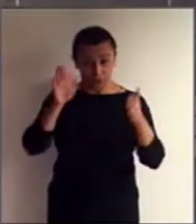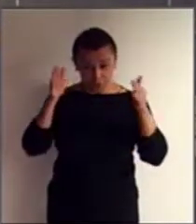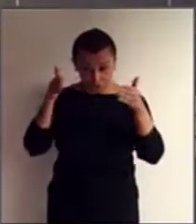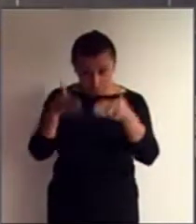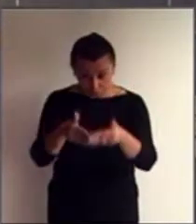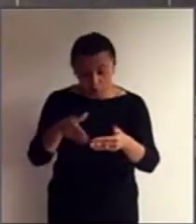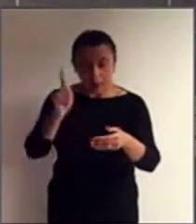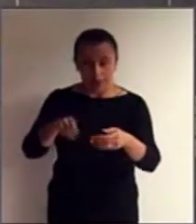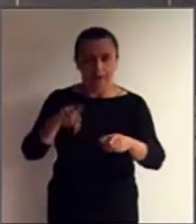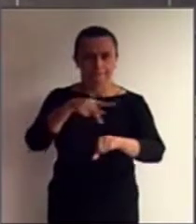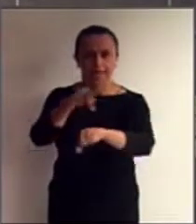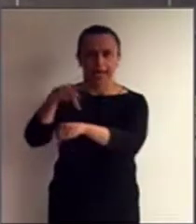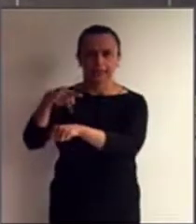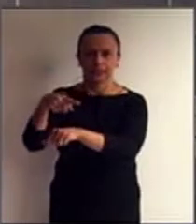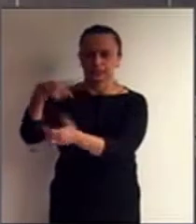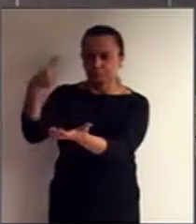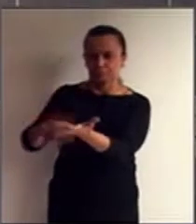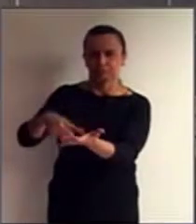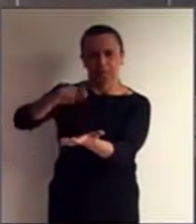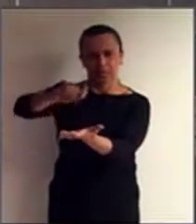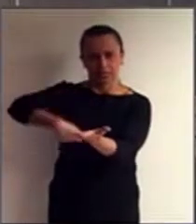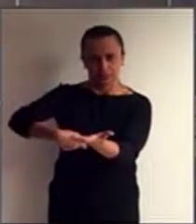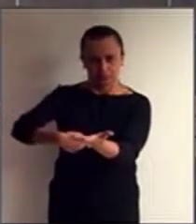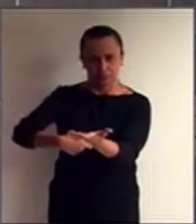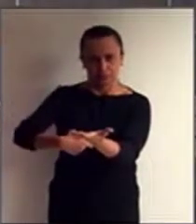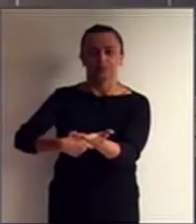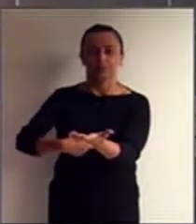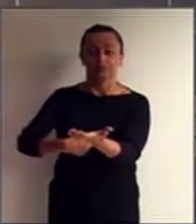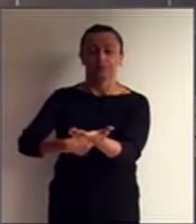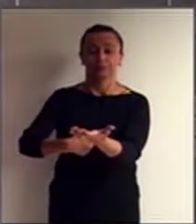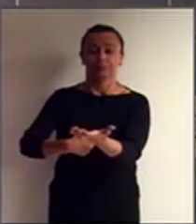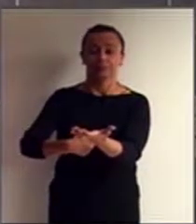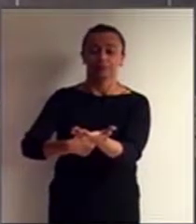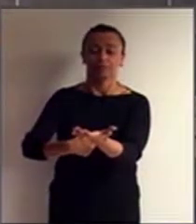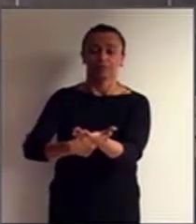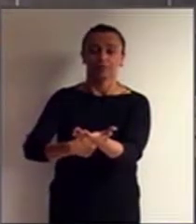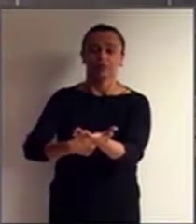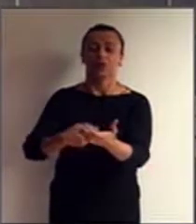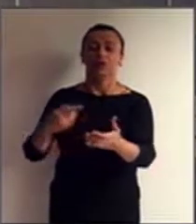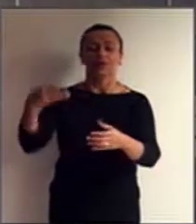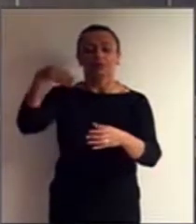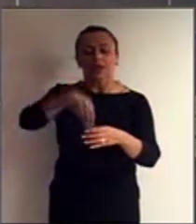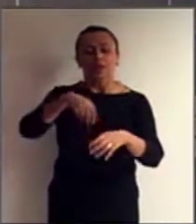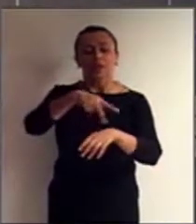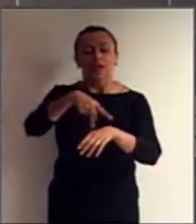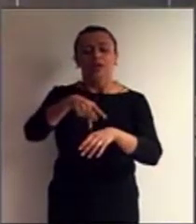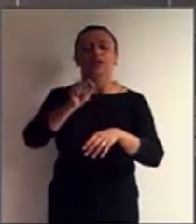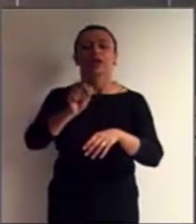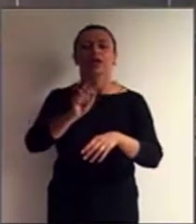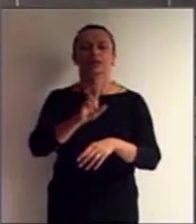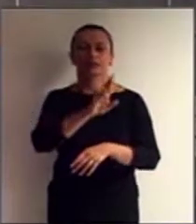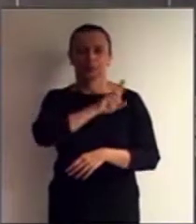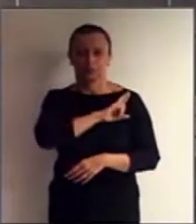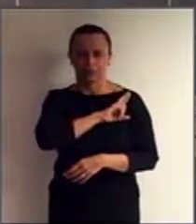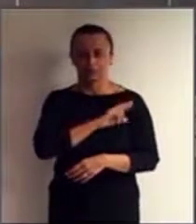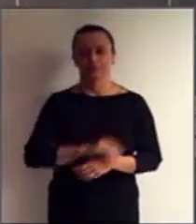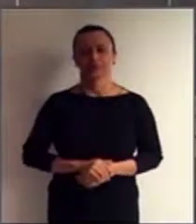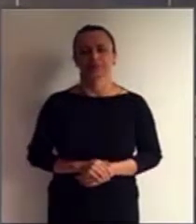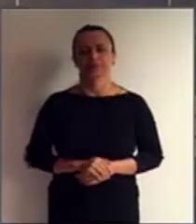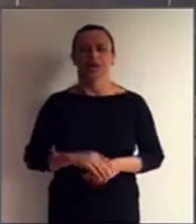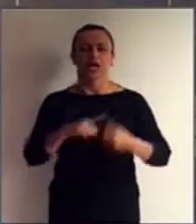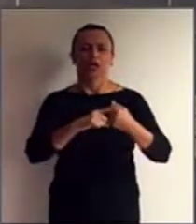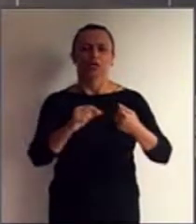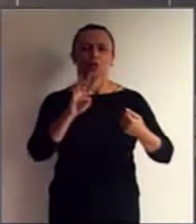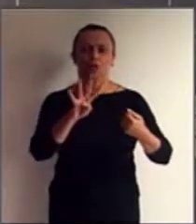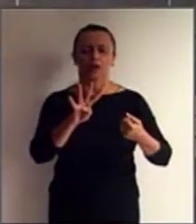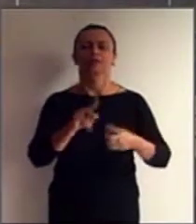Estados-membros, para os seus órgãos institucionalizados. Então, diz o artigo 4,